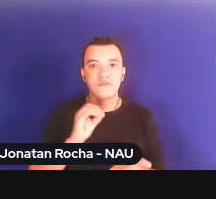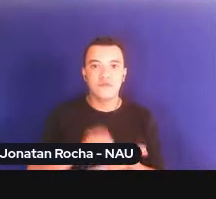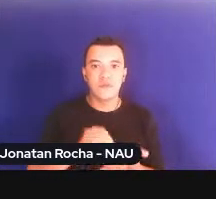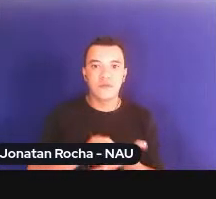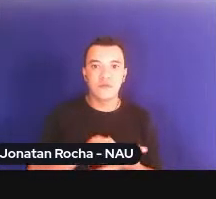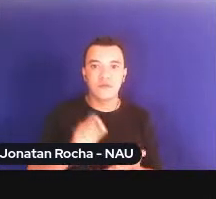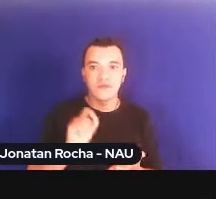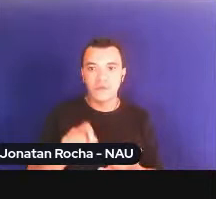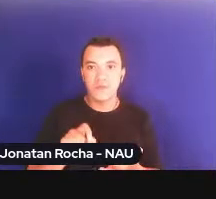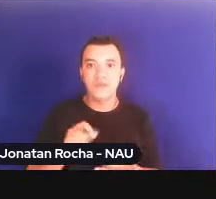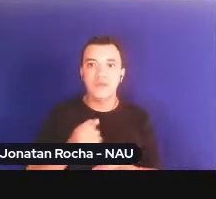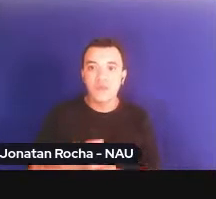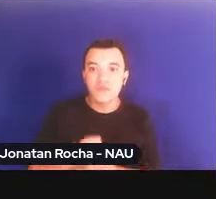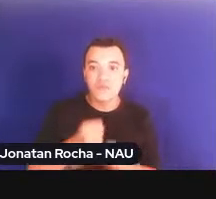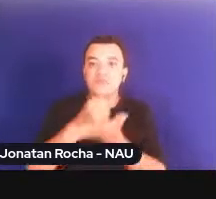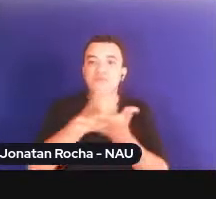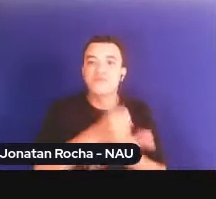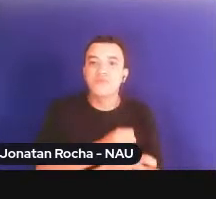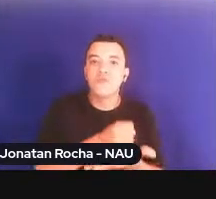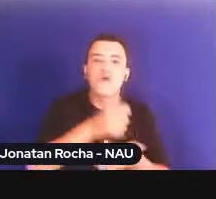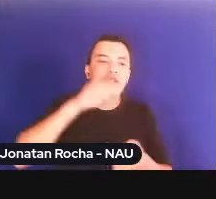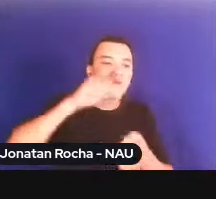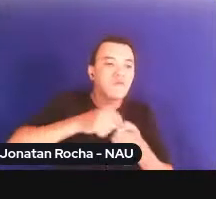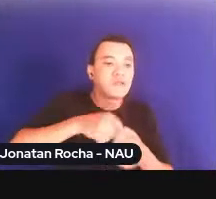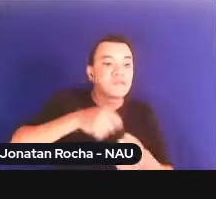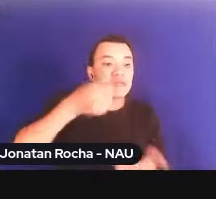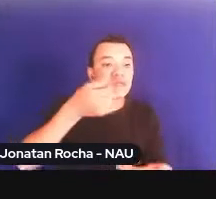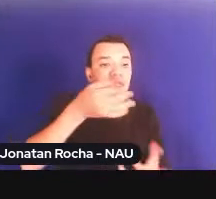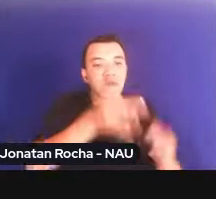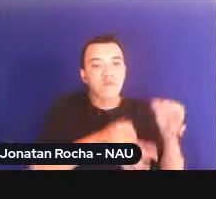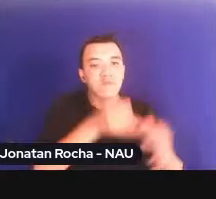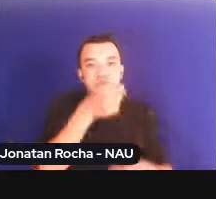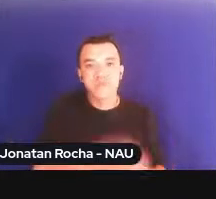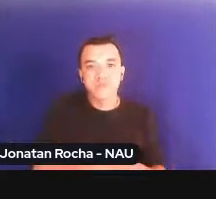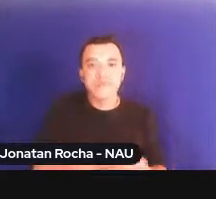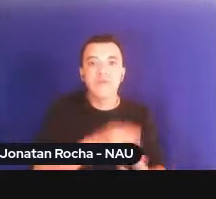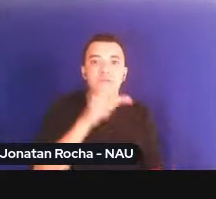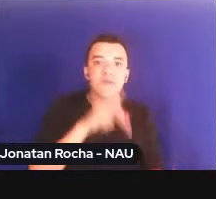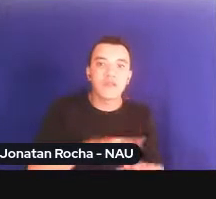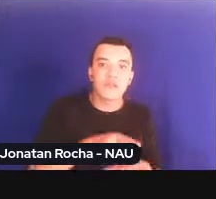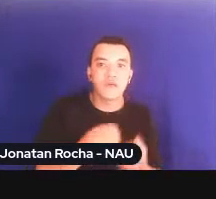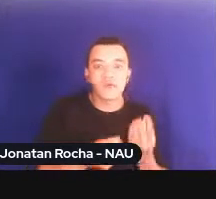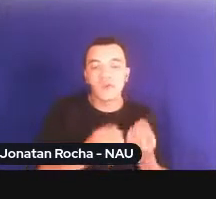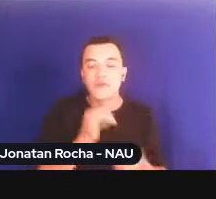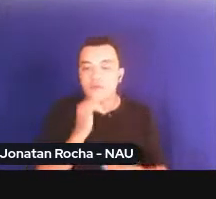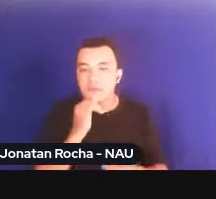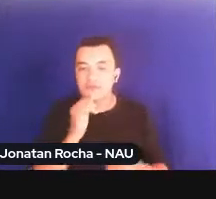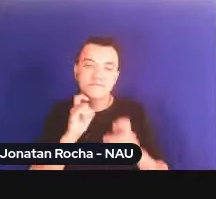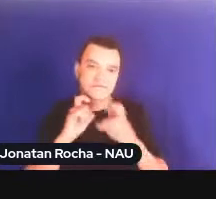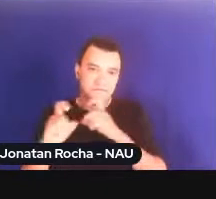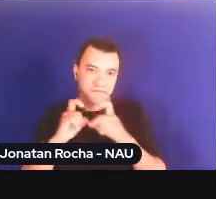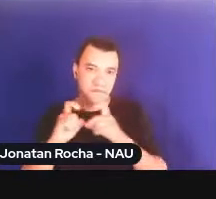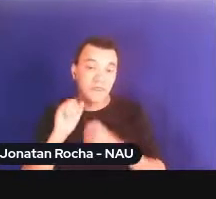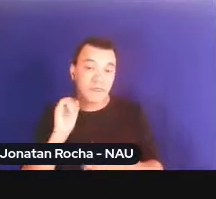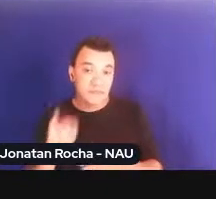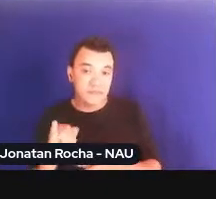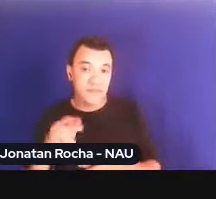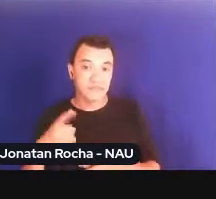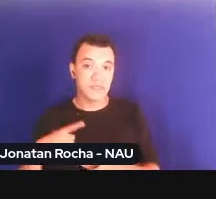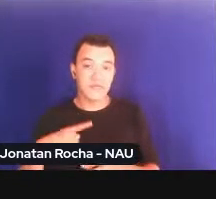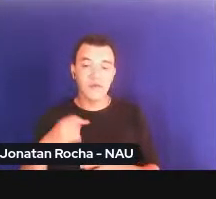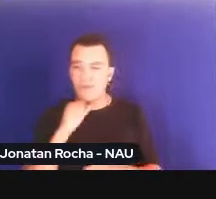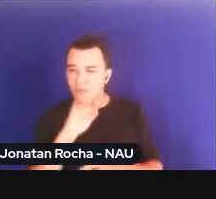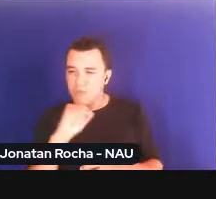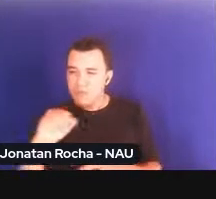judicialize esses direitos. A discussão se houve ou não houve genocídio, a discussão se houve ou não houve